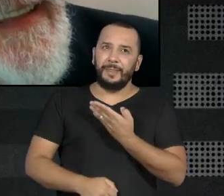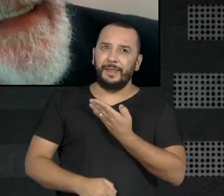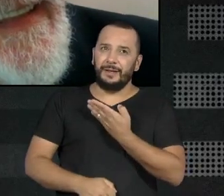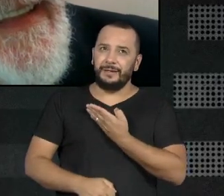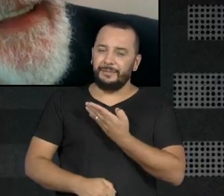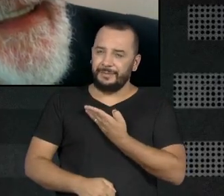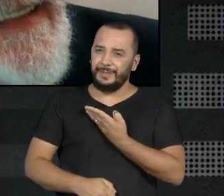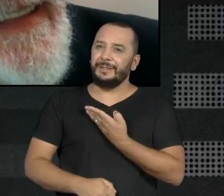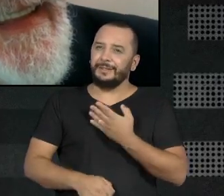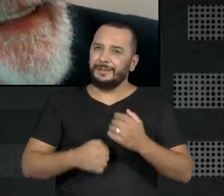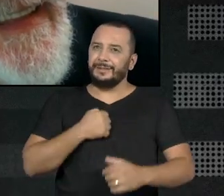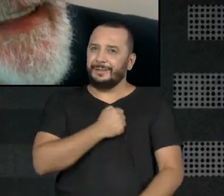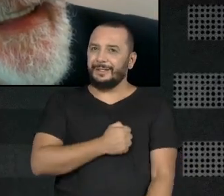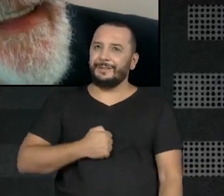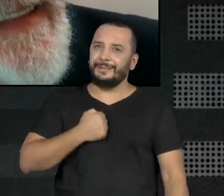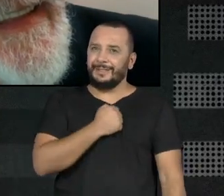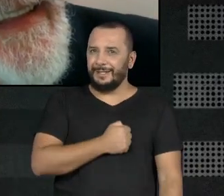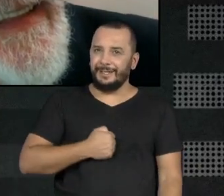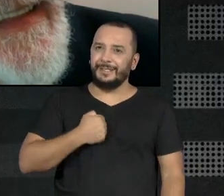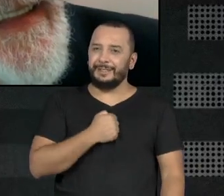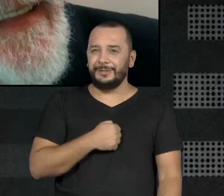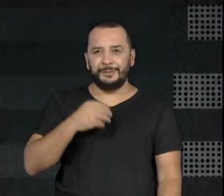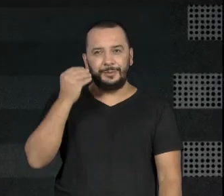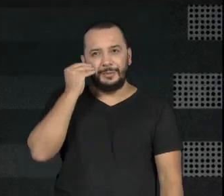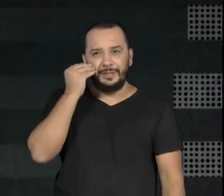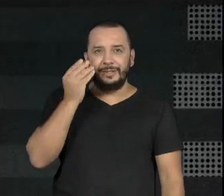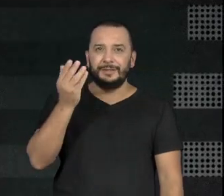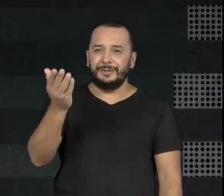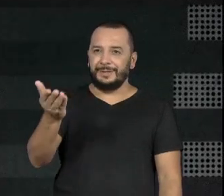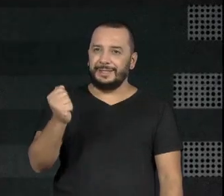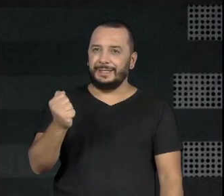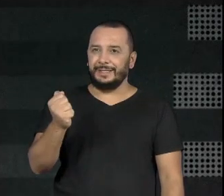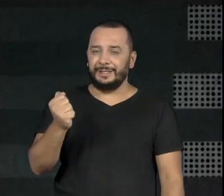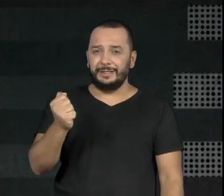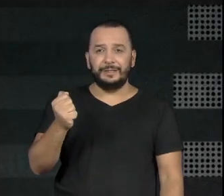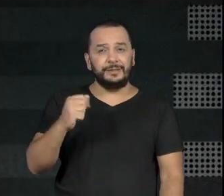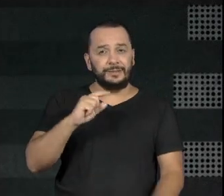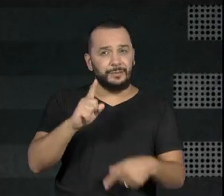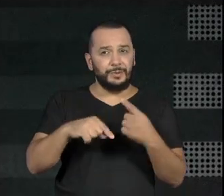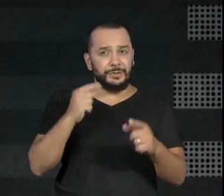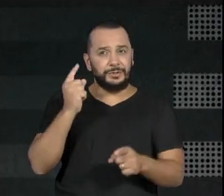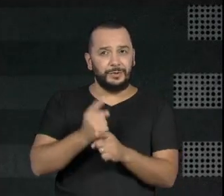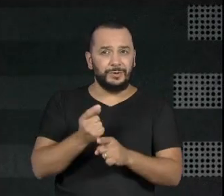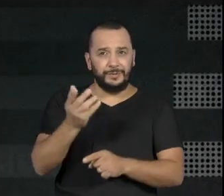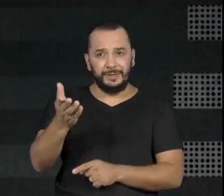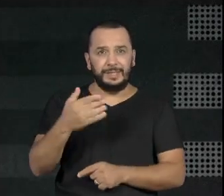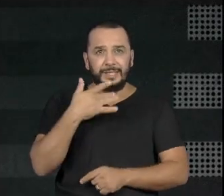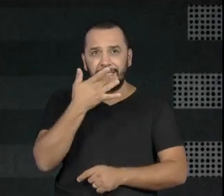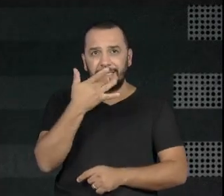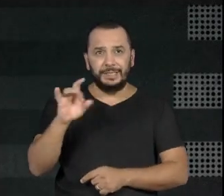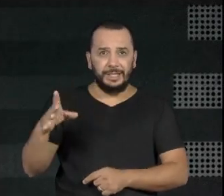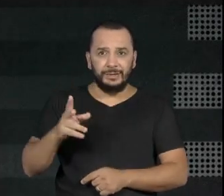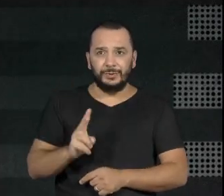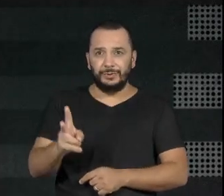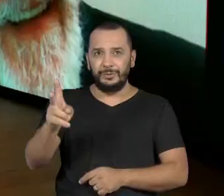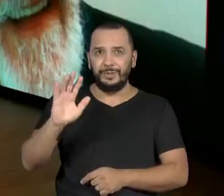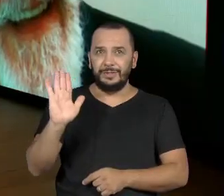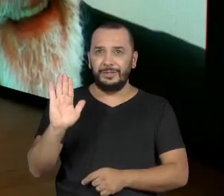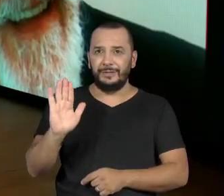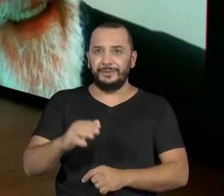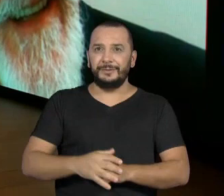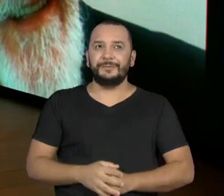nós estamos com saudades. Um beijo. Qualquer dia a gente se vê. Nós estamos em Santos ainda. Tchau.